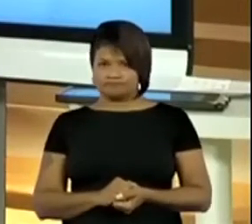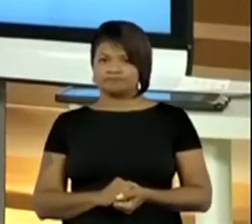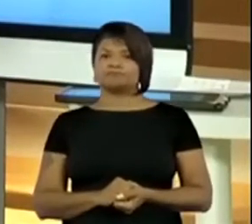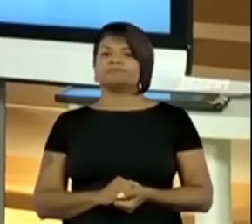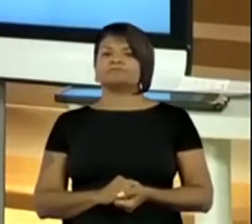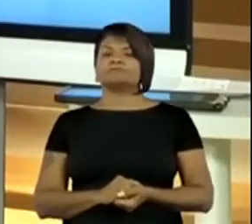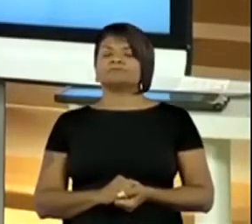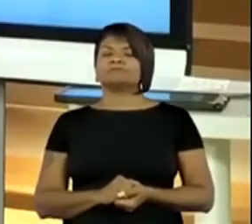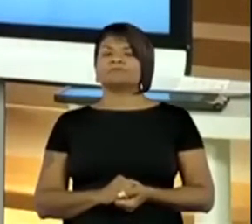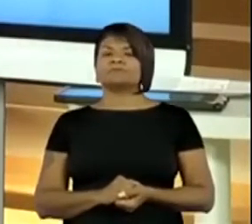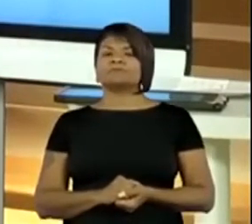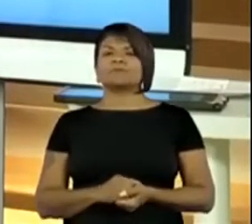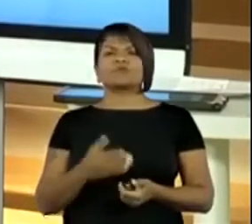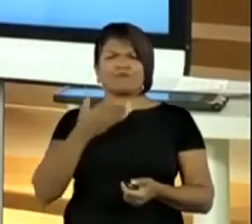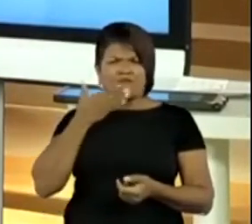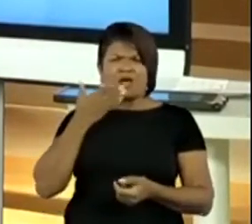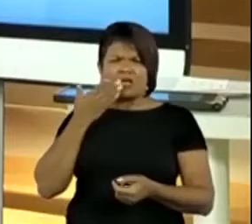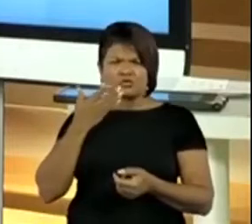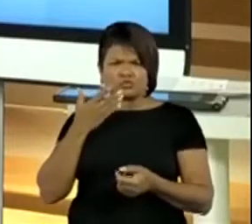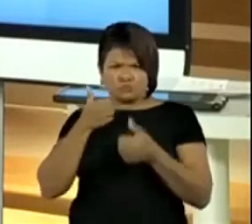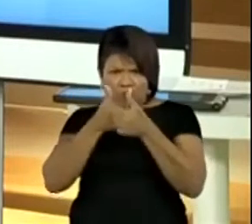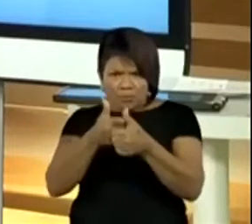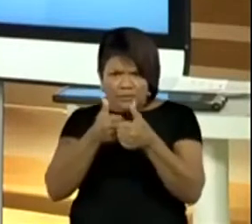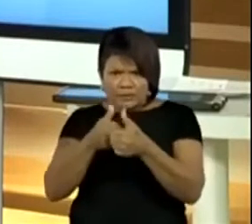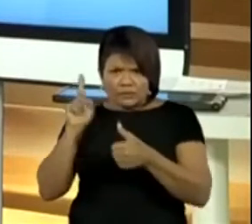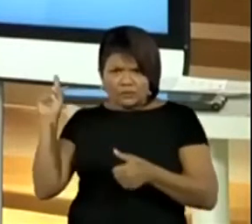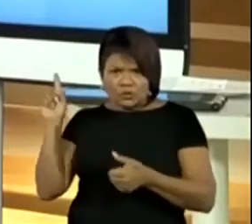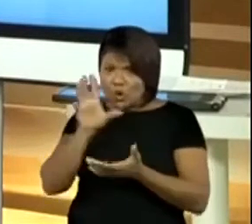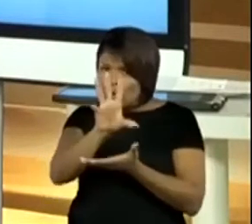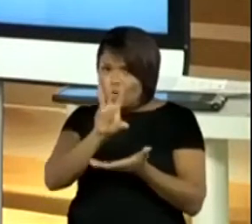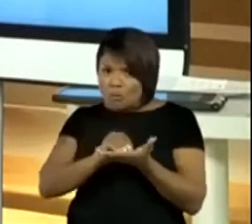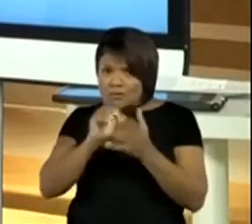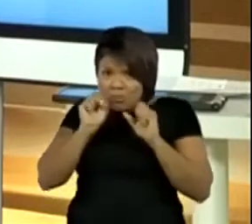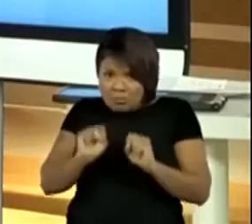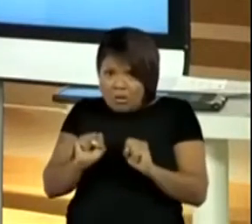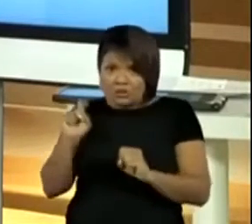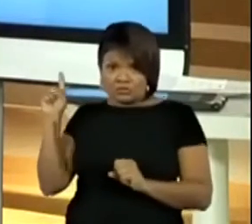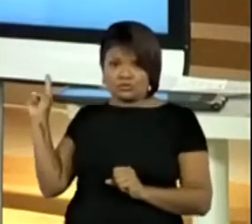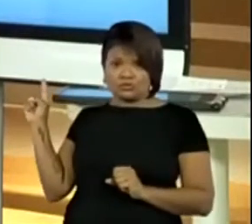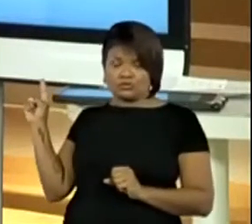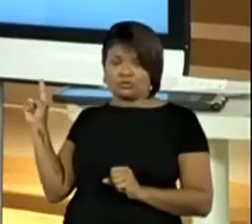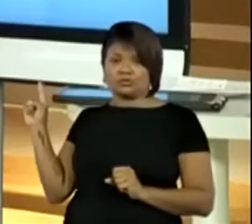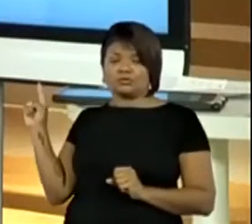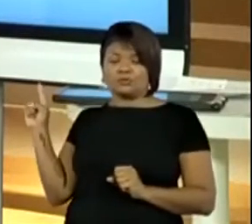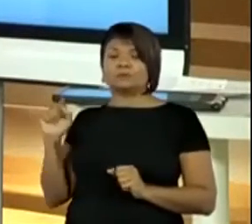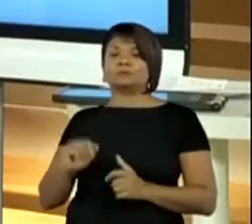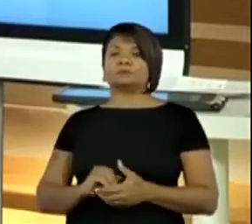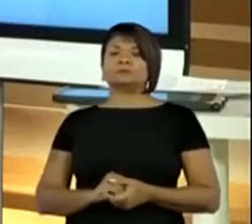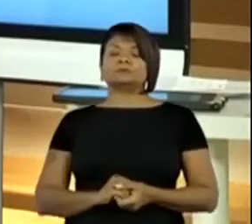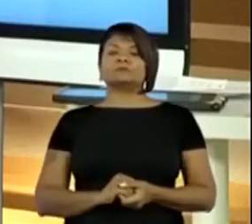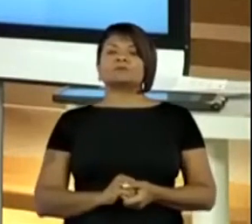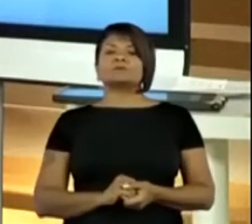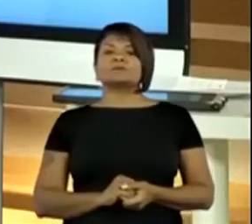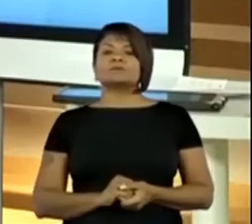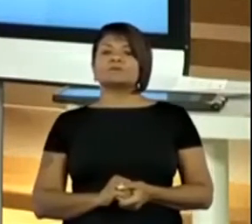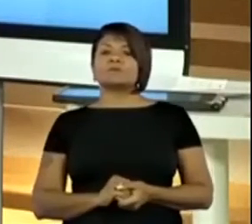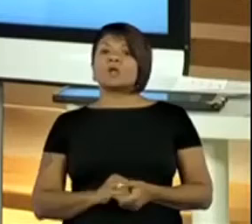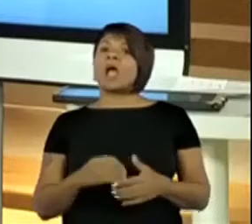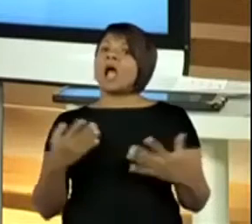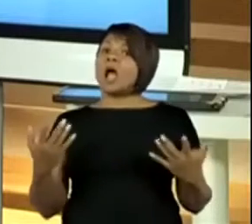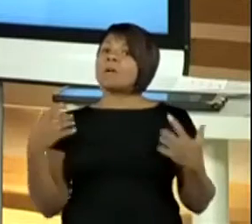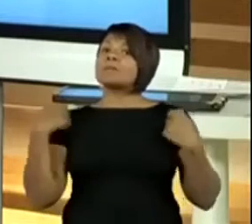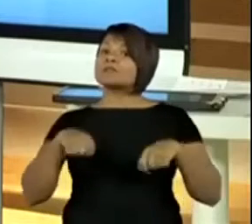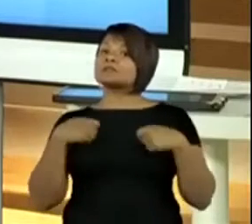Olha lá. Fácil. Está acompanhando aí? Facinho, hein? Vou fazer um X